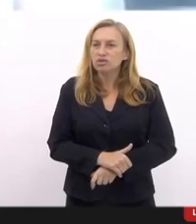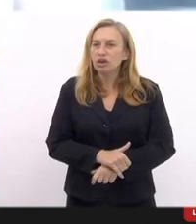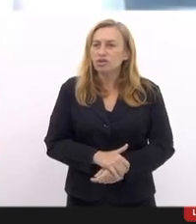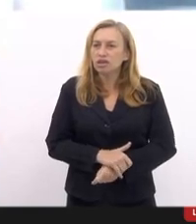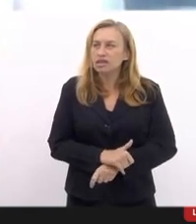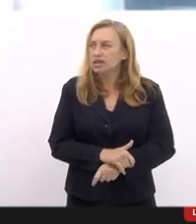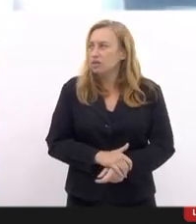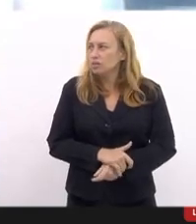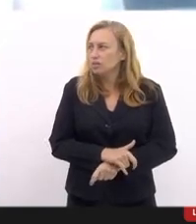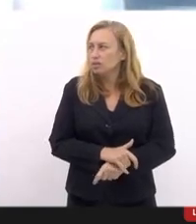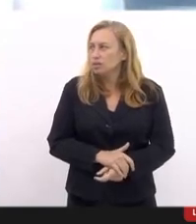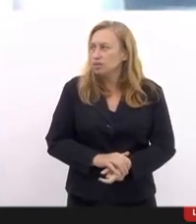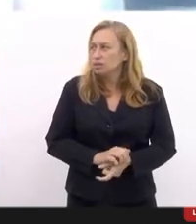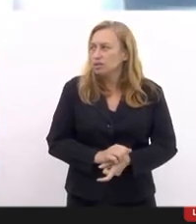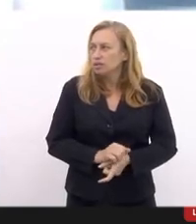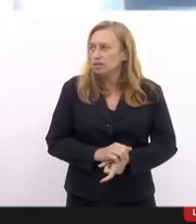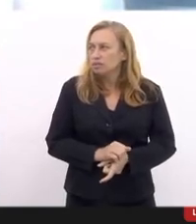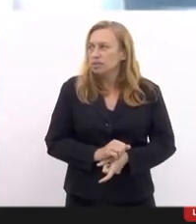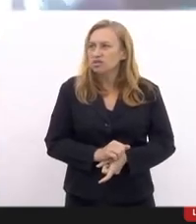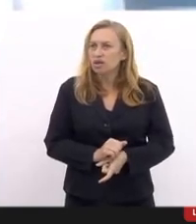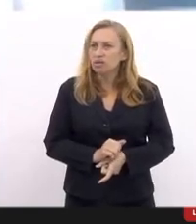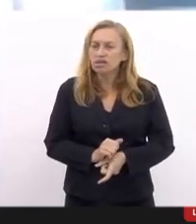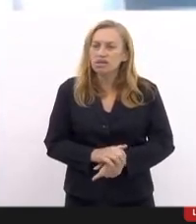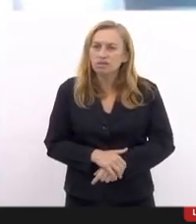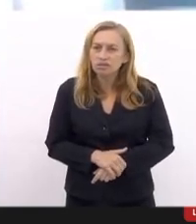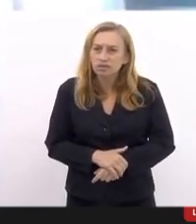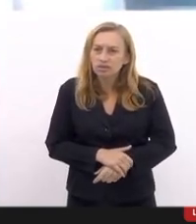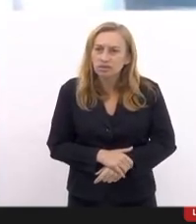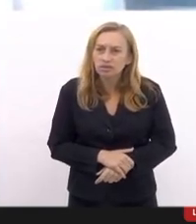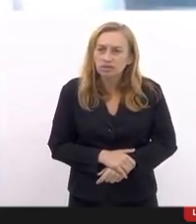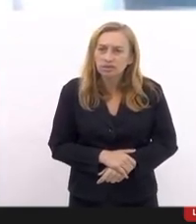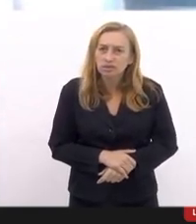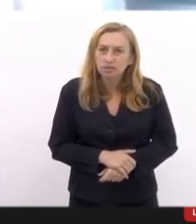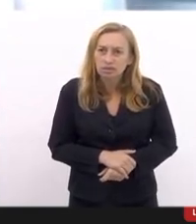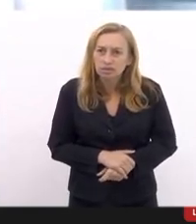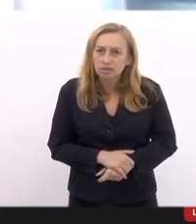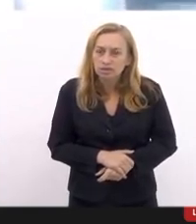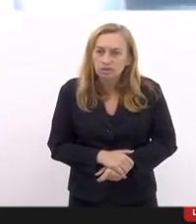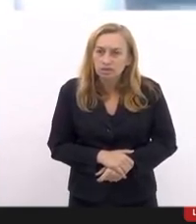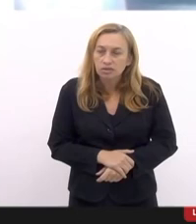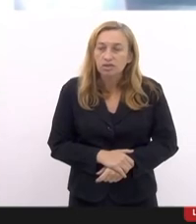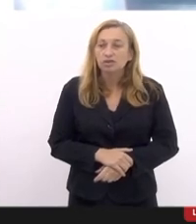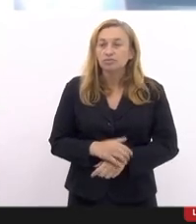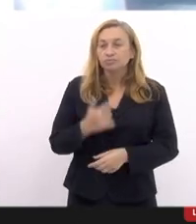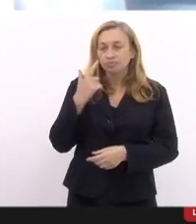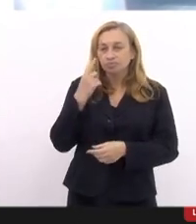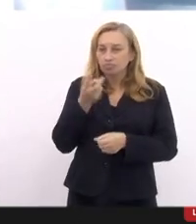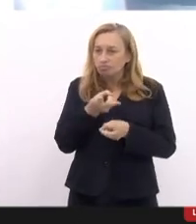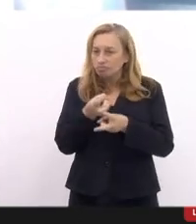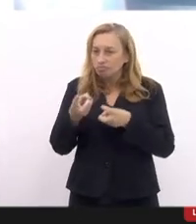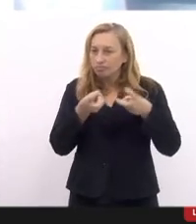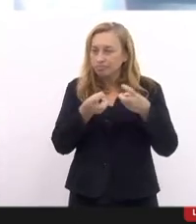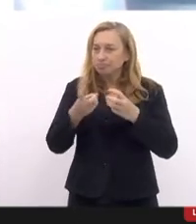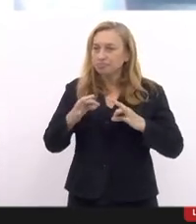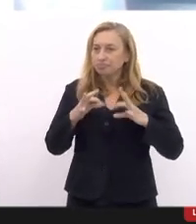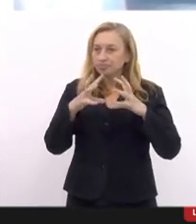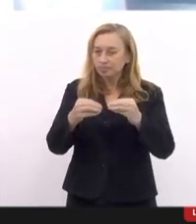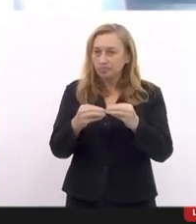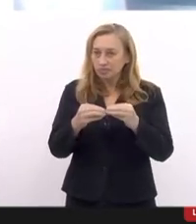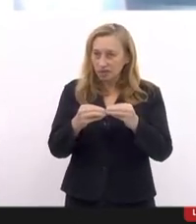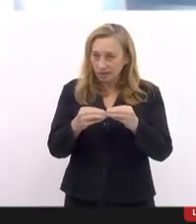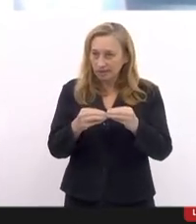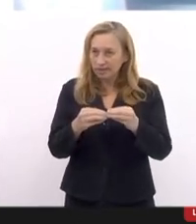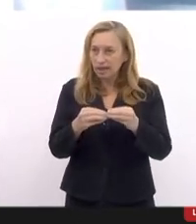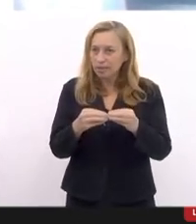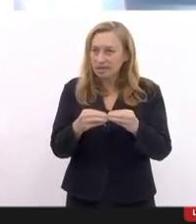Senhor bandido, deixa eu botar uma câmera no senhor, mas o senhor continua o seu trabalho e a gente vai ficar monitorando. Mas, felizmente, a Assembleia